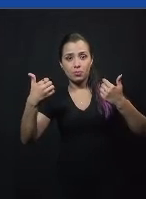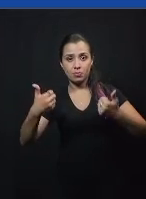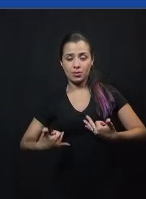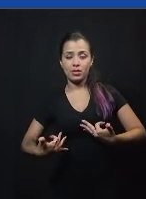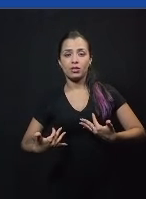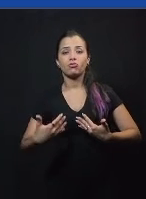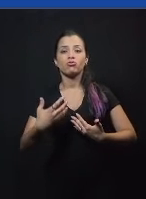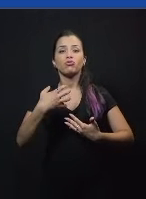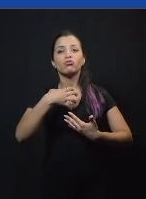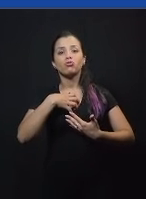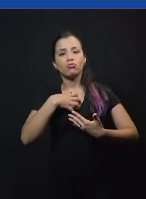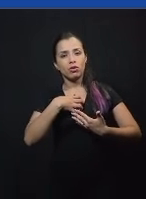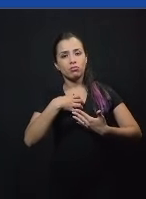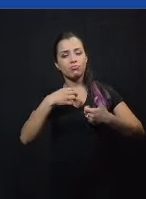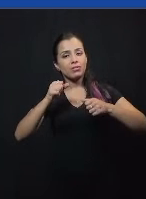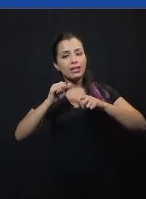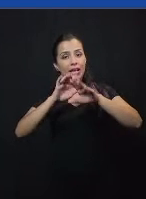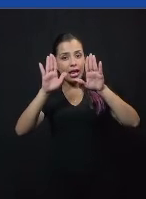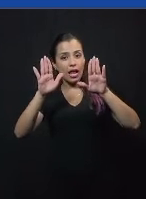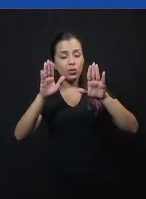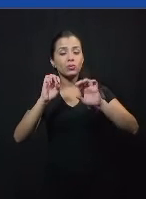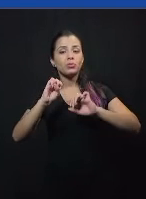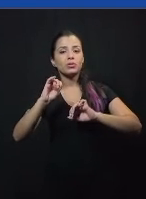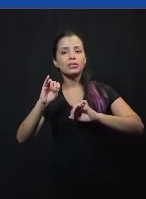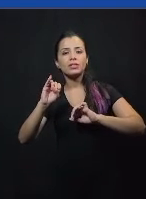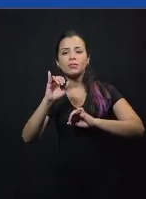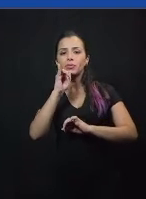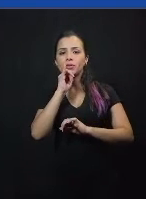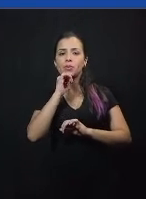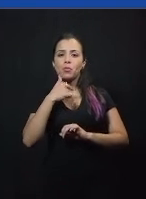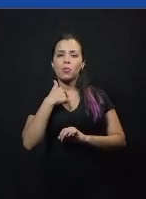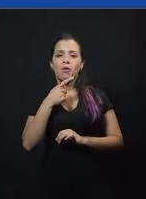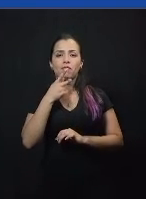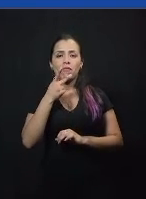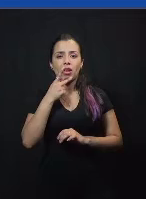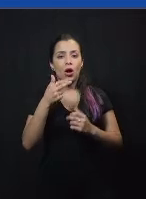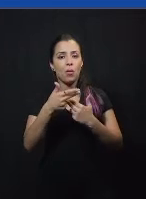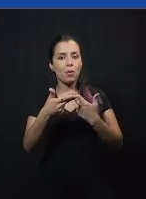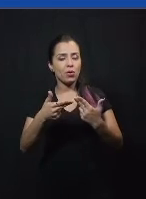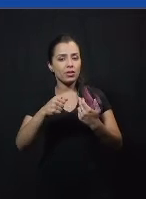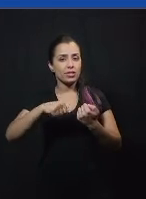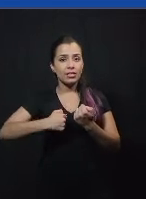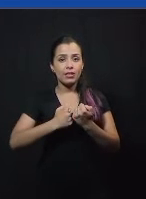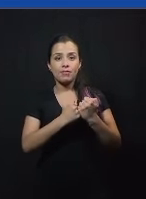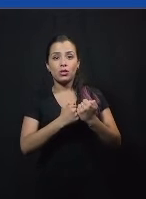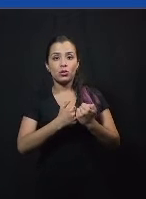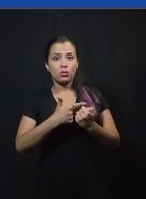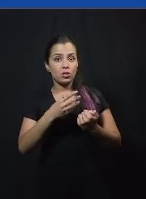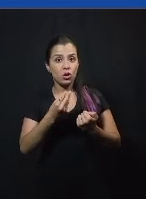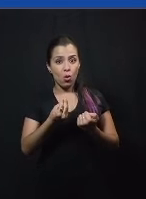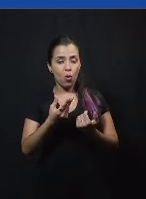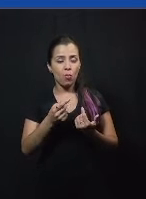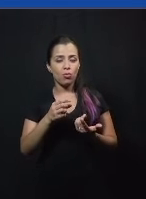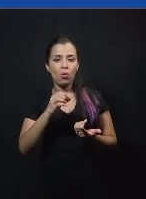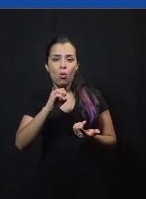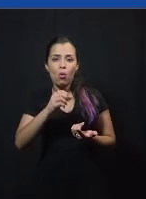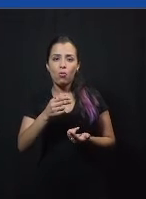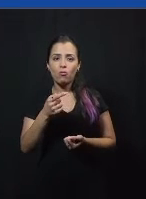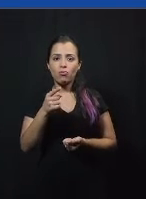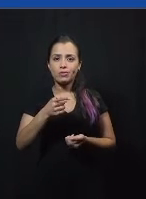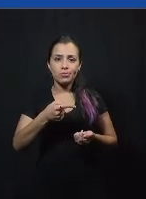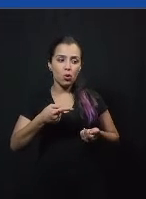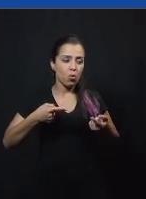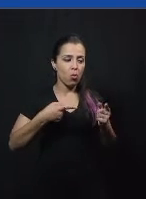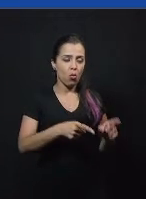não tem como você debater, não tem como você defender aquilo, ou não tem como você ser contrário àquilo. E a